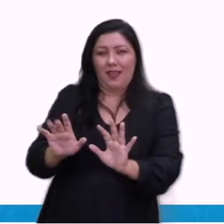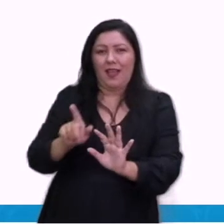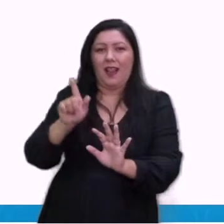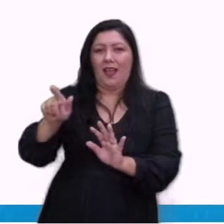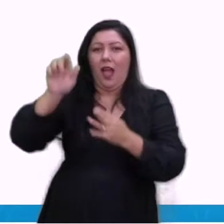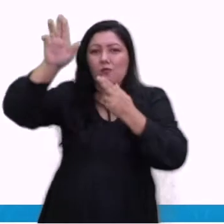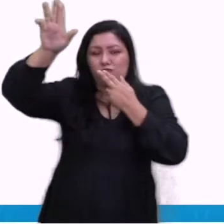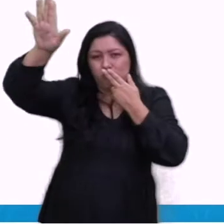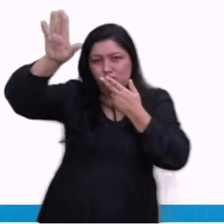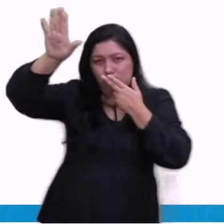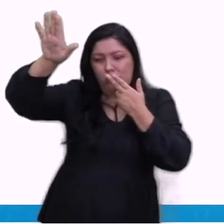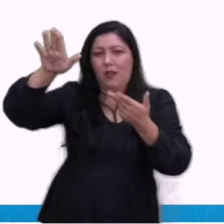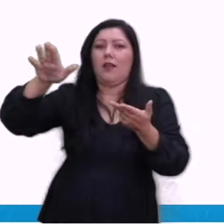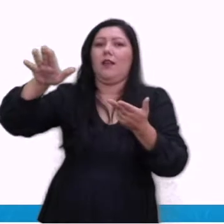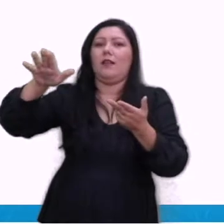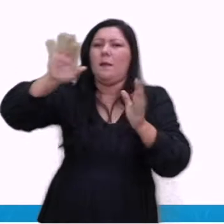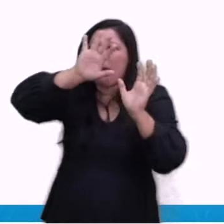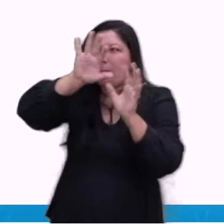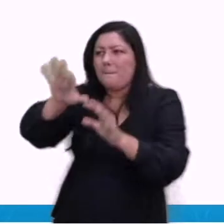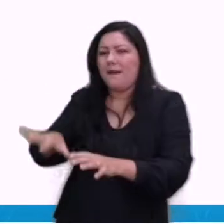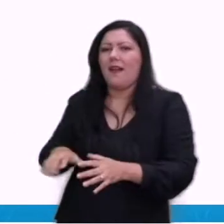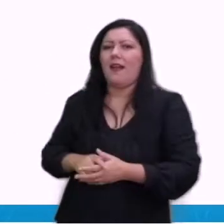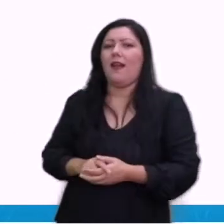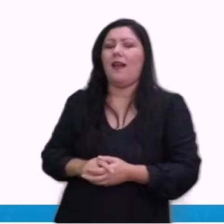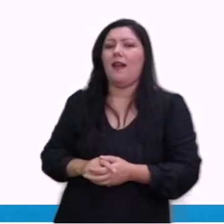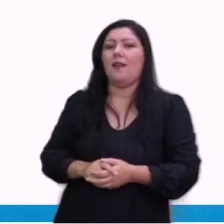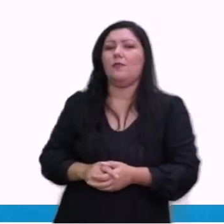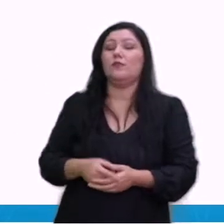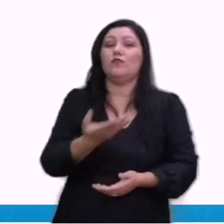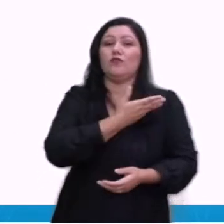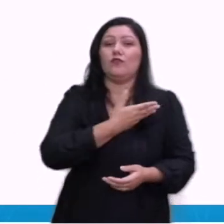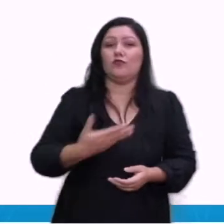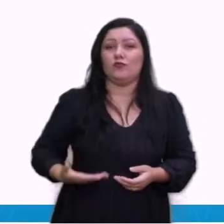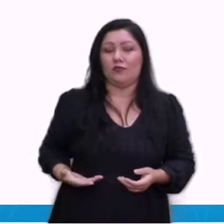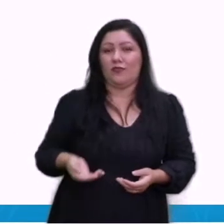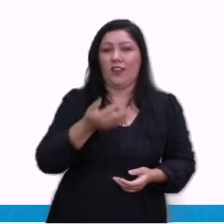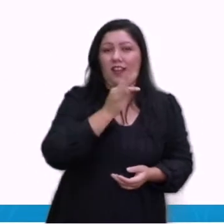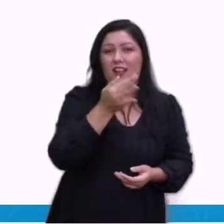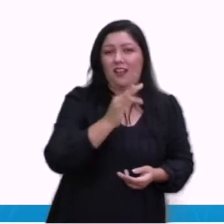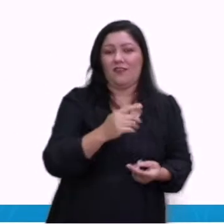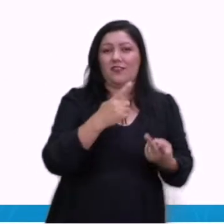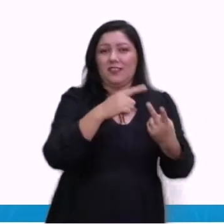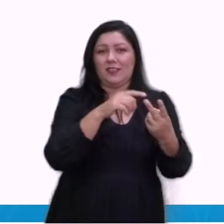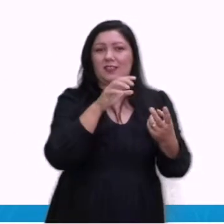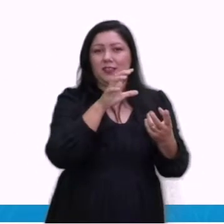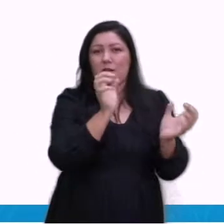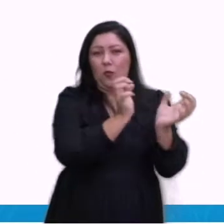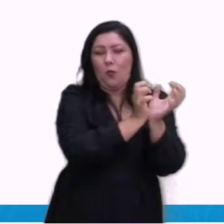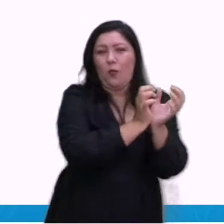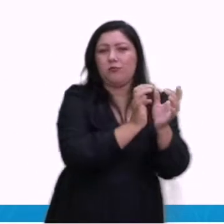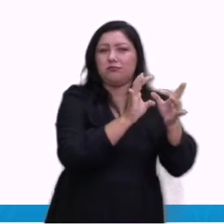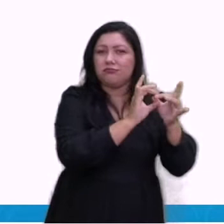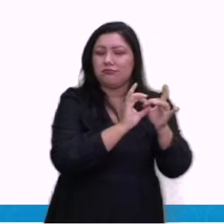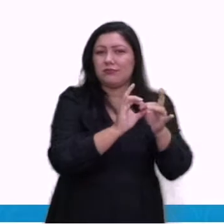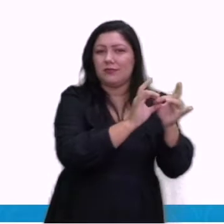Adolf Hitler, os governos da França e Grã-Bretanha impuseram bloqueios econômicos à Alemanha. No entanto, não